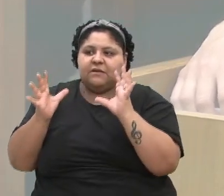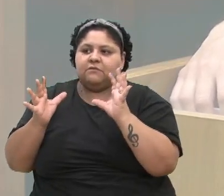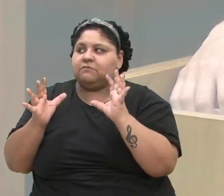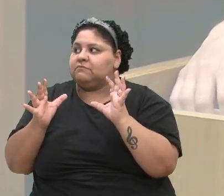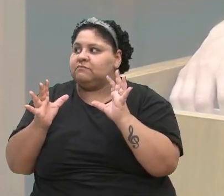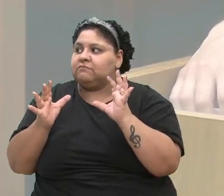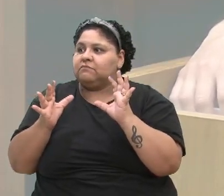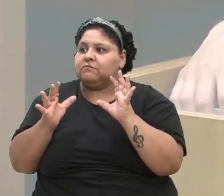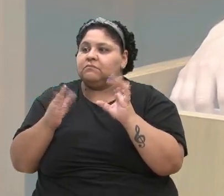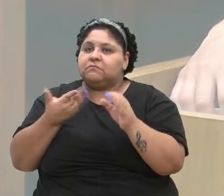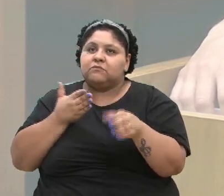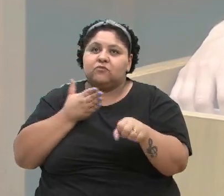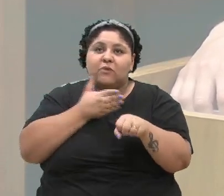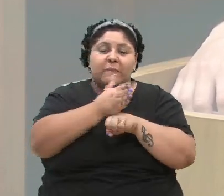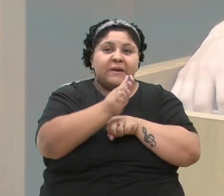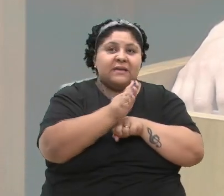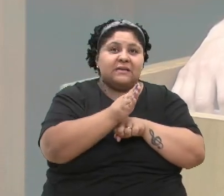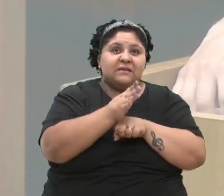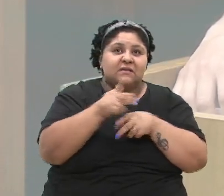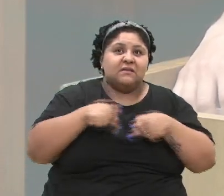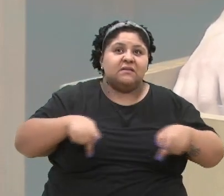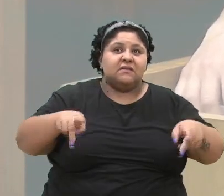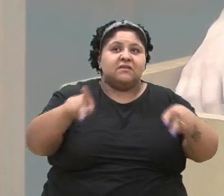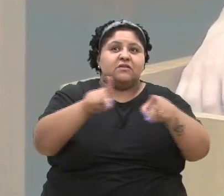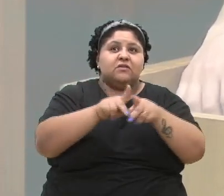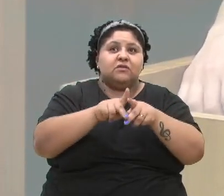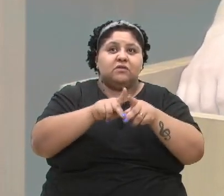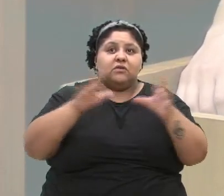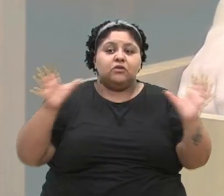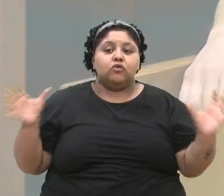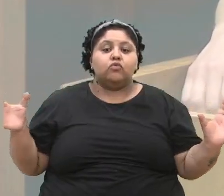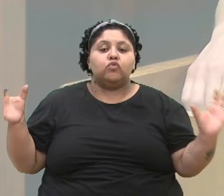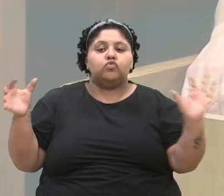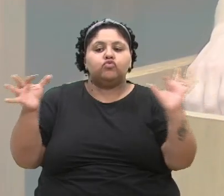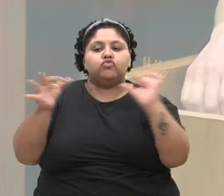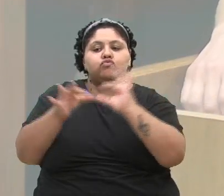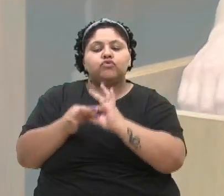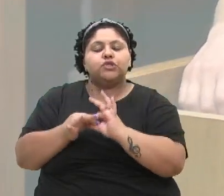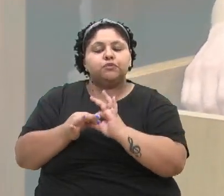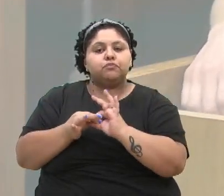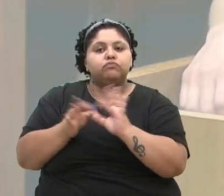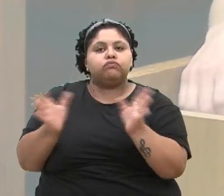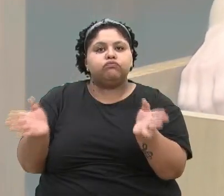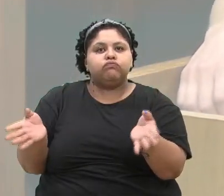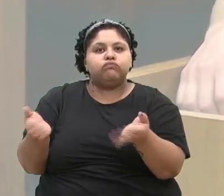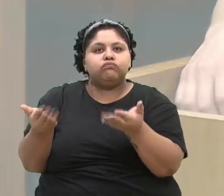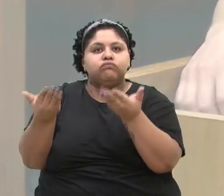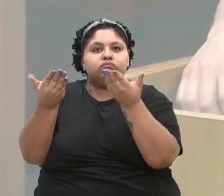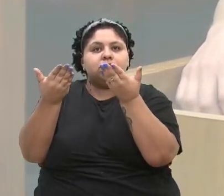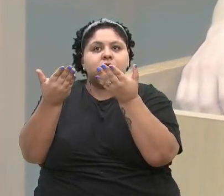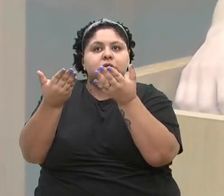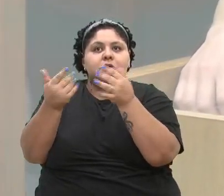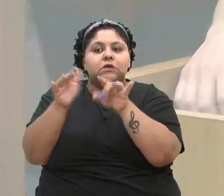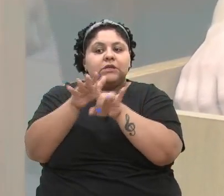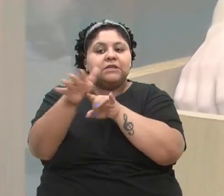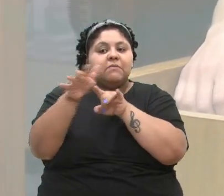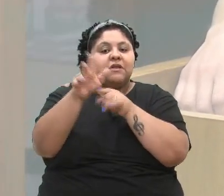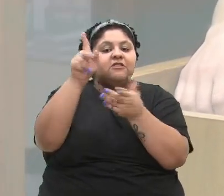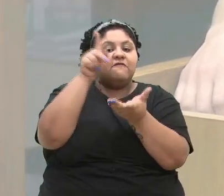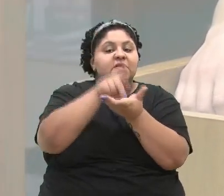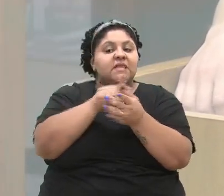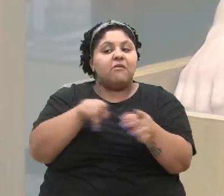com a participação popular, seria um canal de ligação para o fomento, para trazer, de fato, as demandas reais da